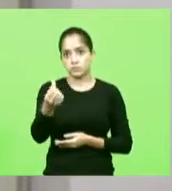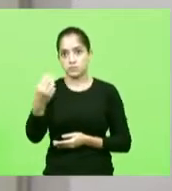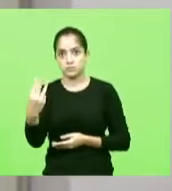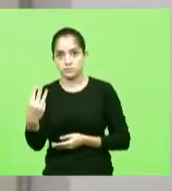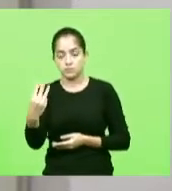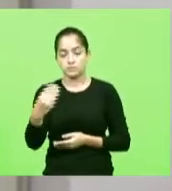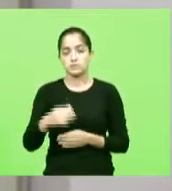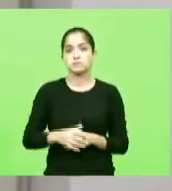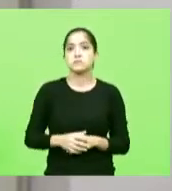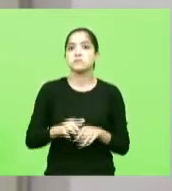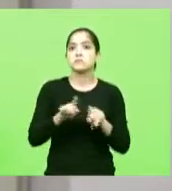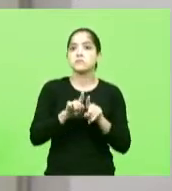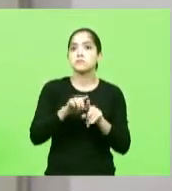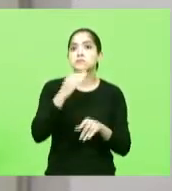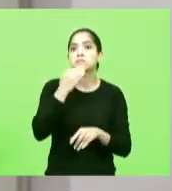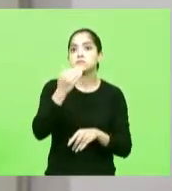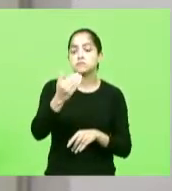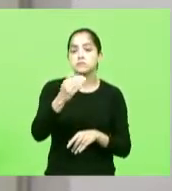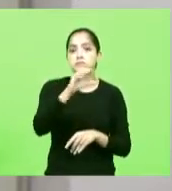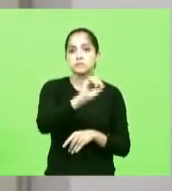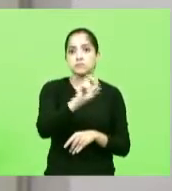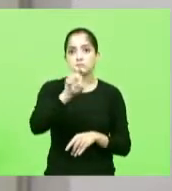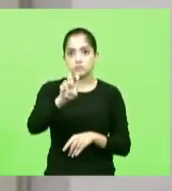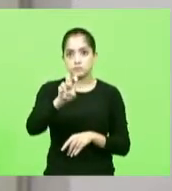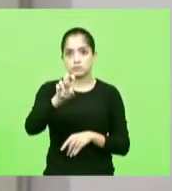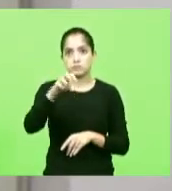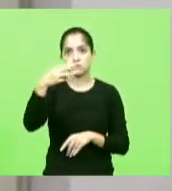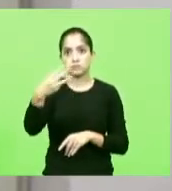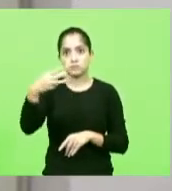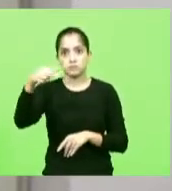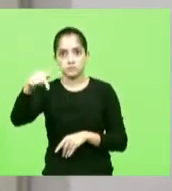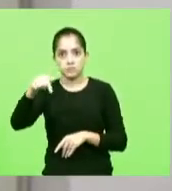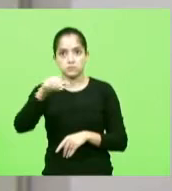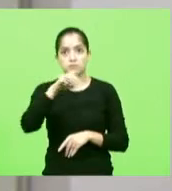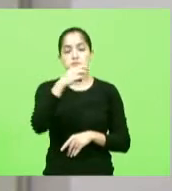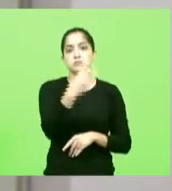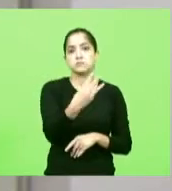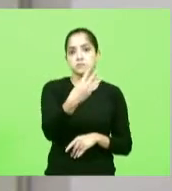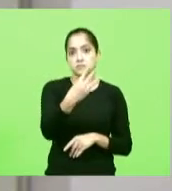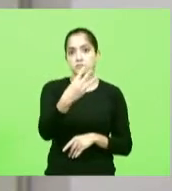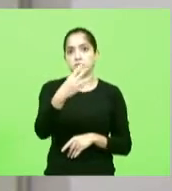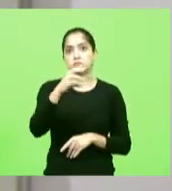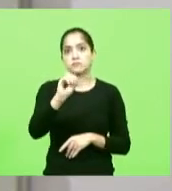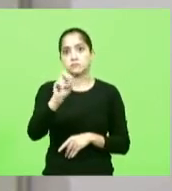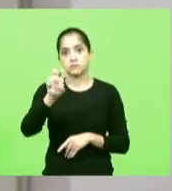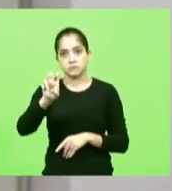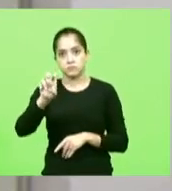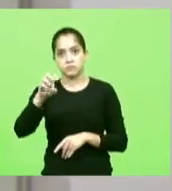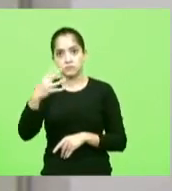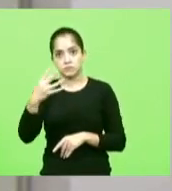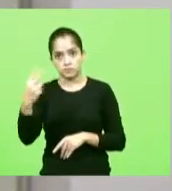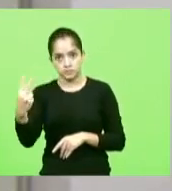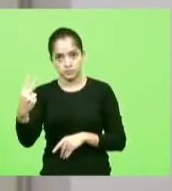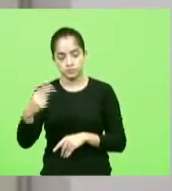barra 2021. E os requerimentos números 0537 a 0542, barra 2021.